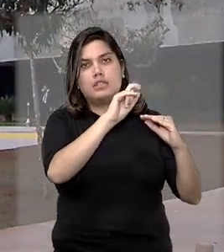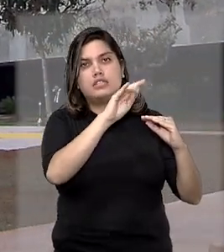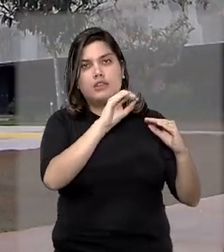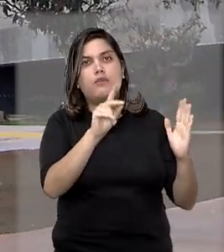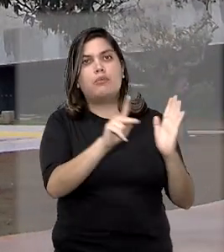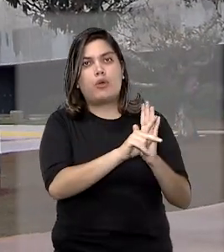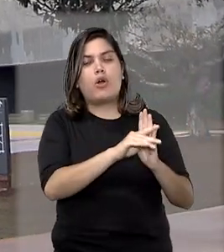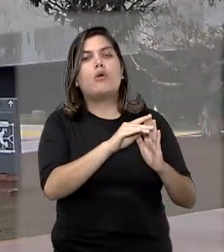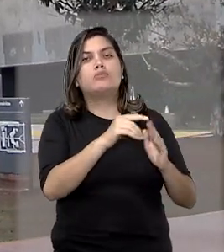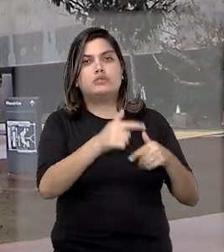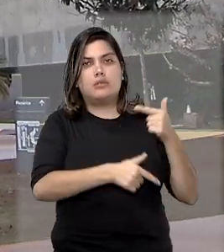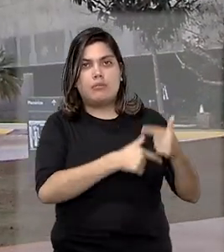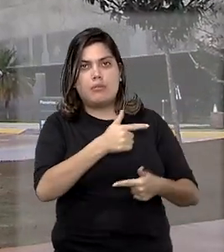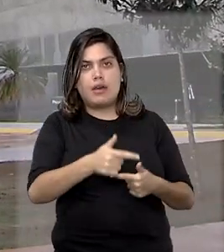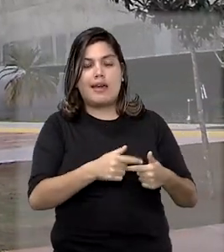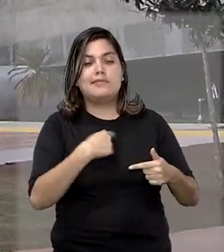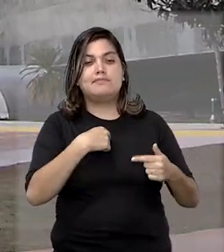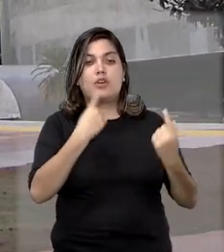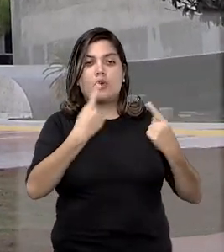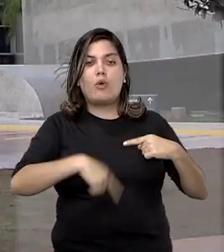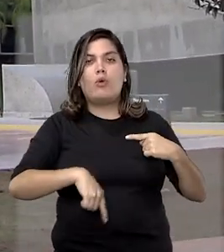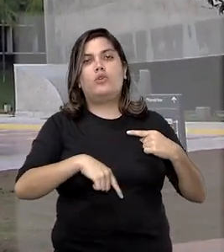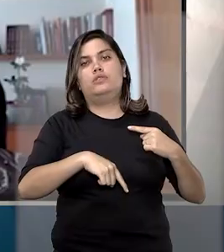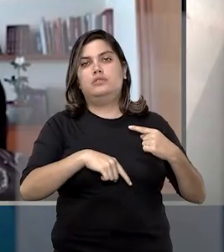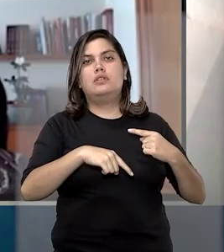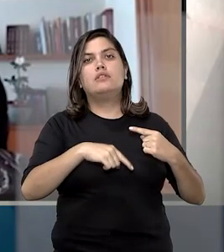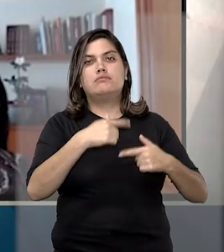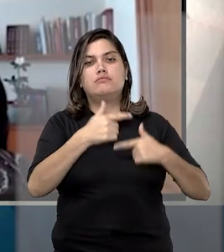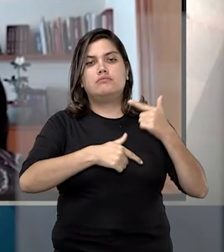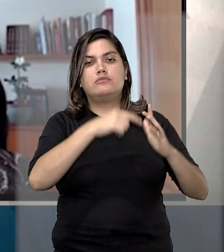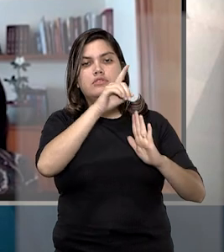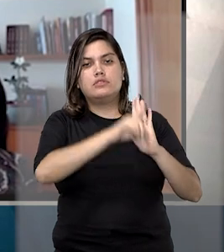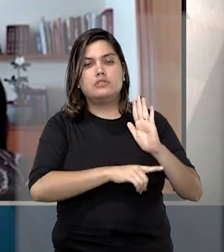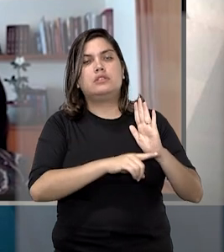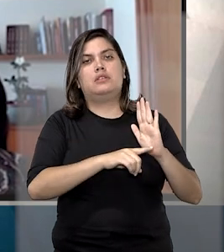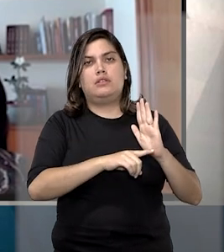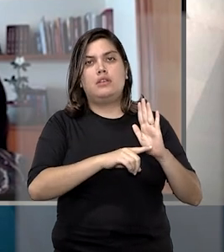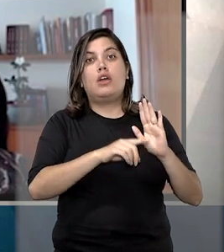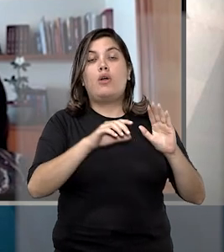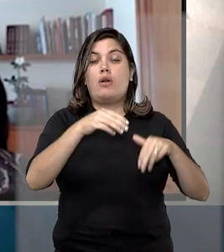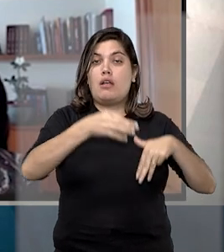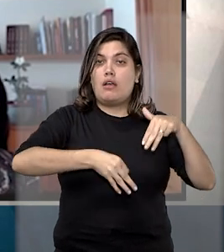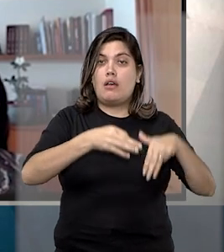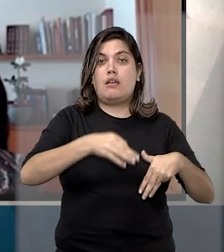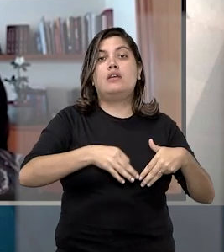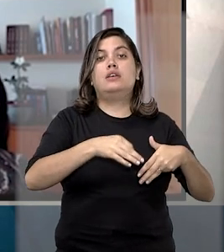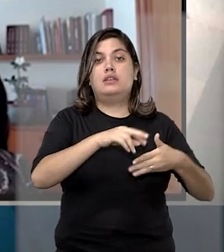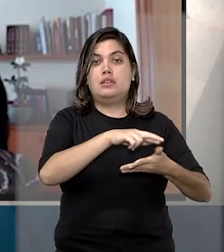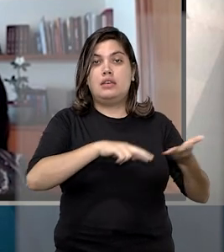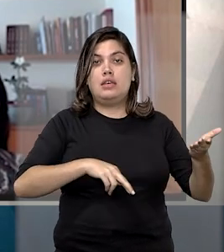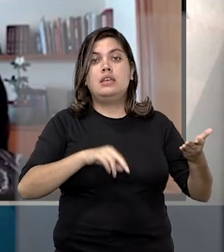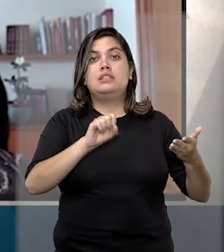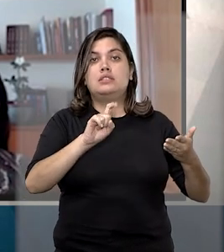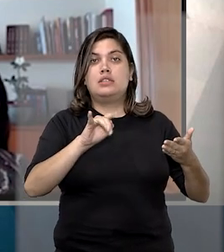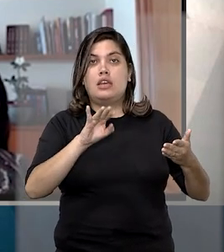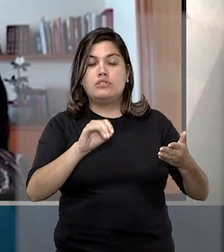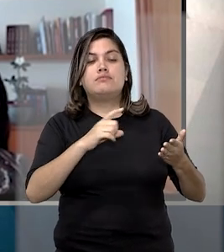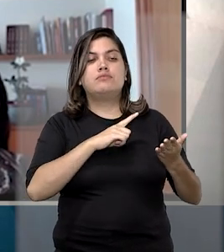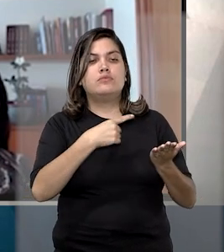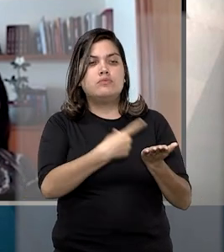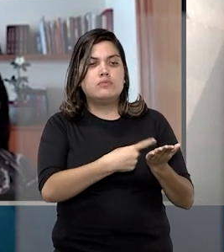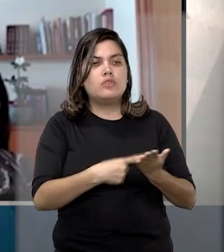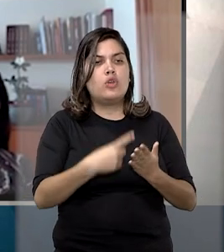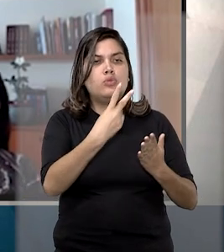exercício, fere o princípio da legalidade. O relator ministro Sérgio Cuquina afirmou que ambas as